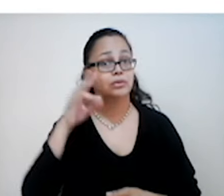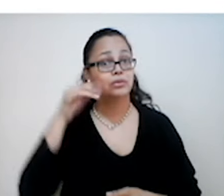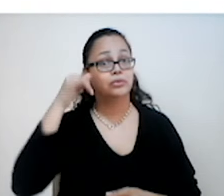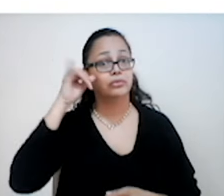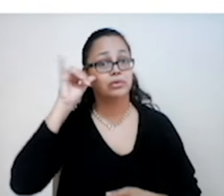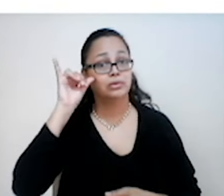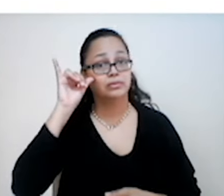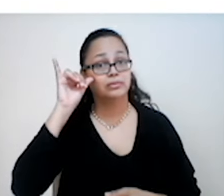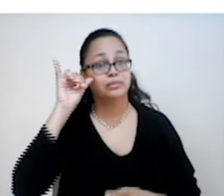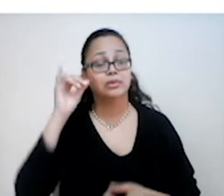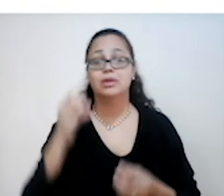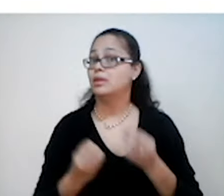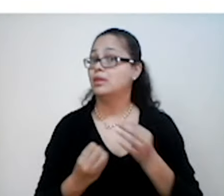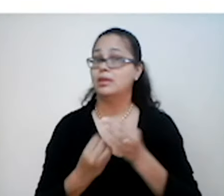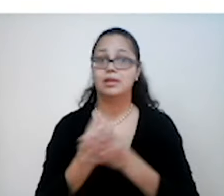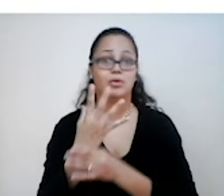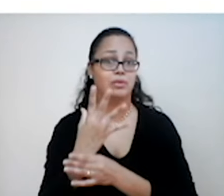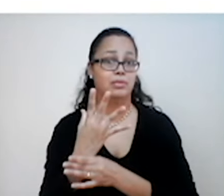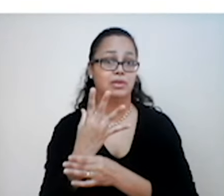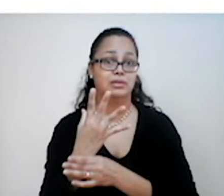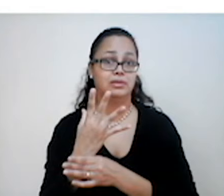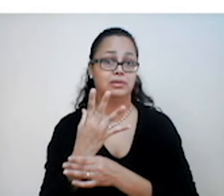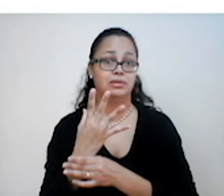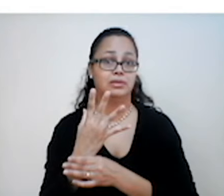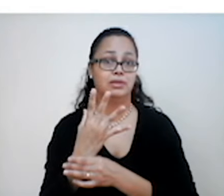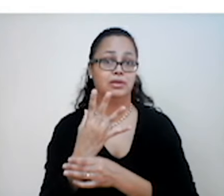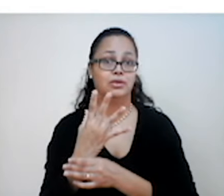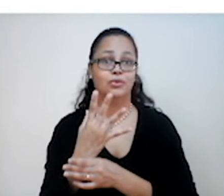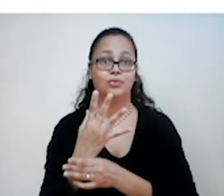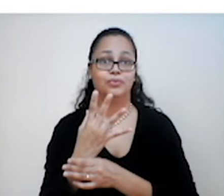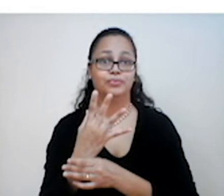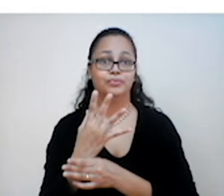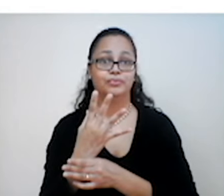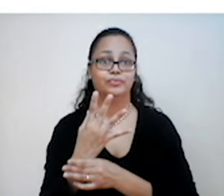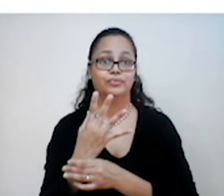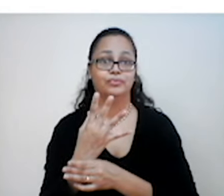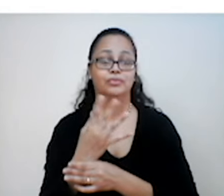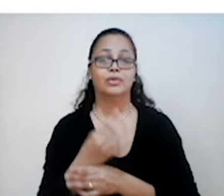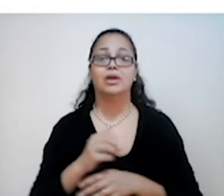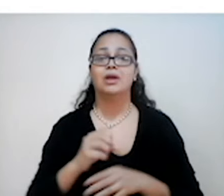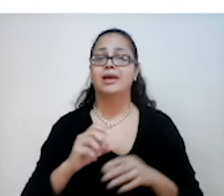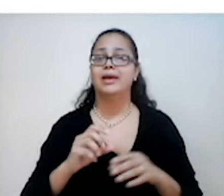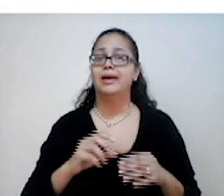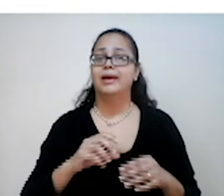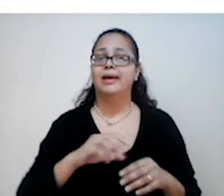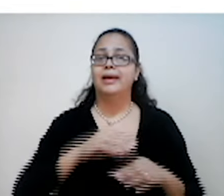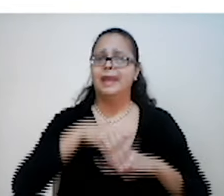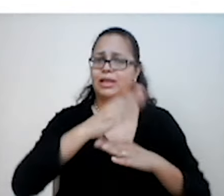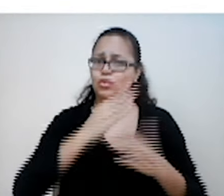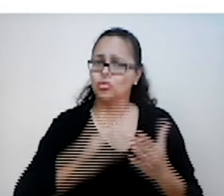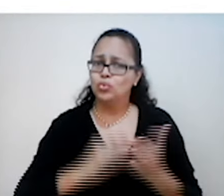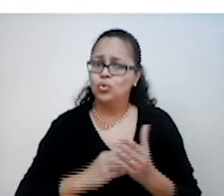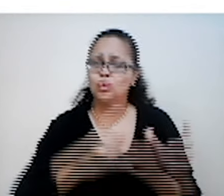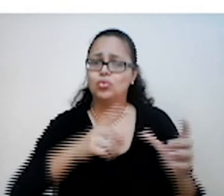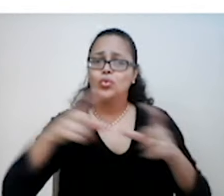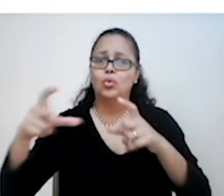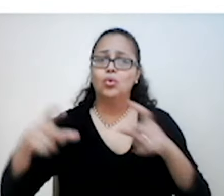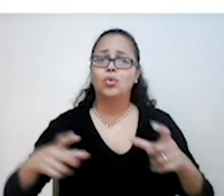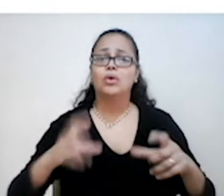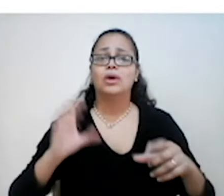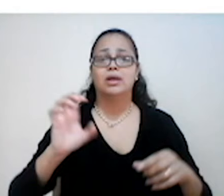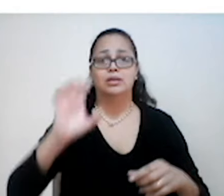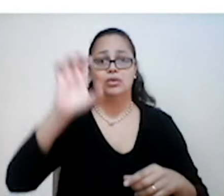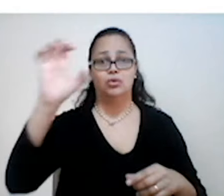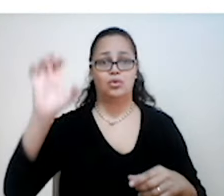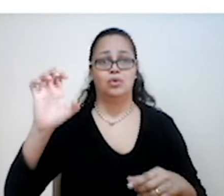o feudalismo não aconteceu da mesma forma e não aconteceu em todo o espaço europeu. Mas era, em